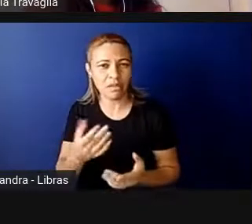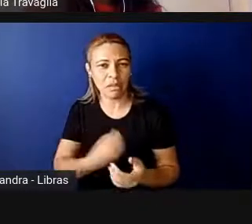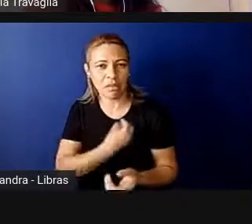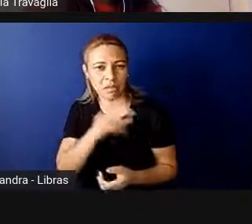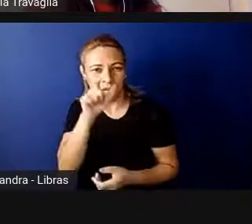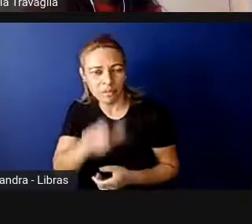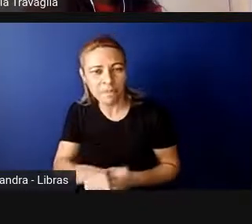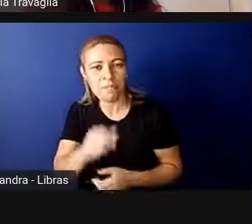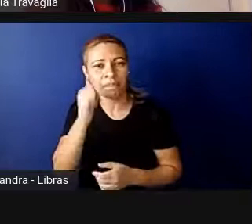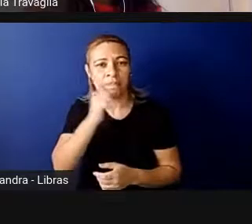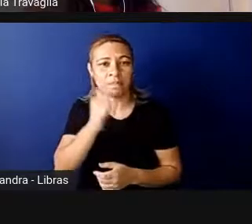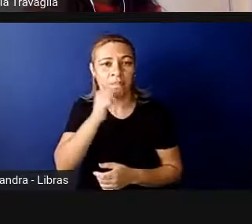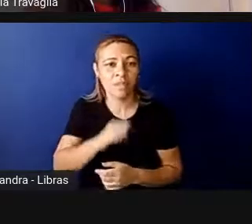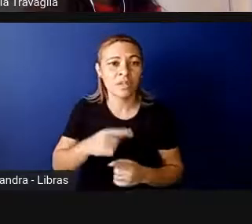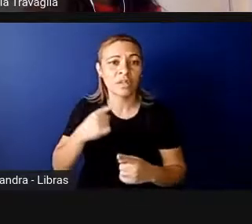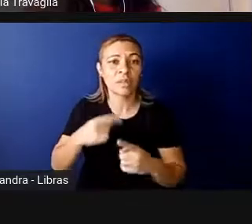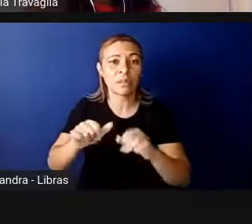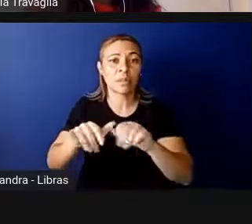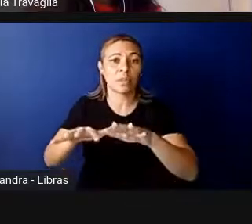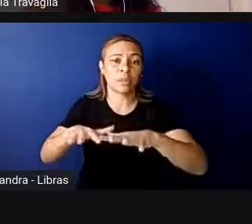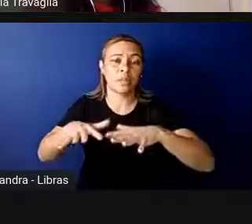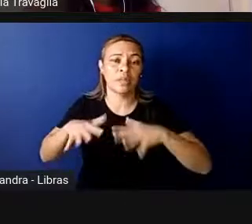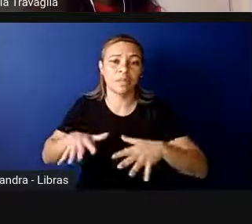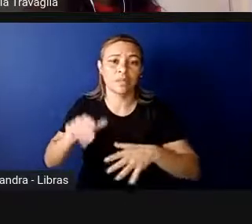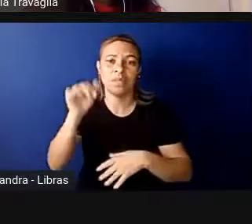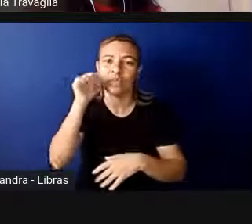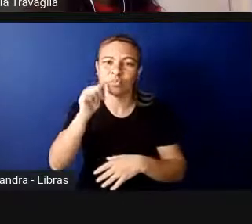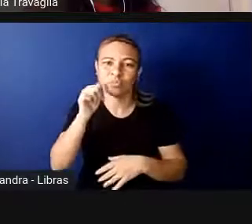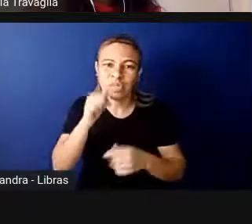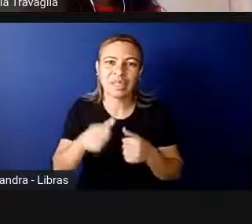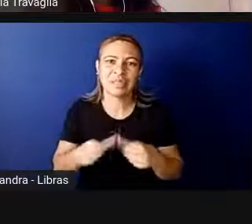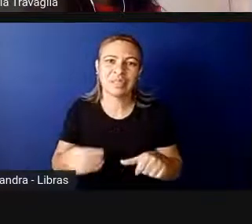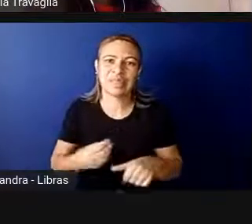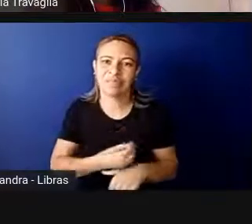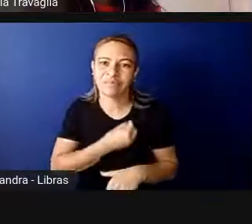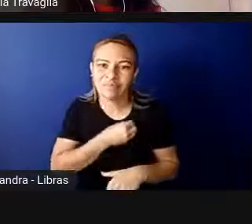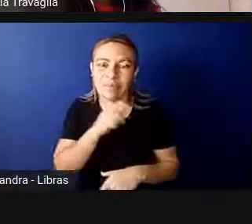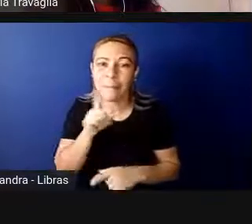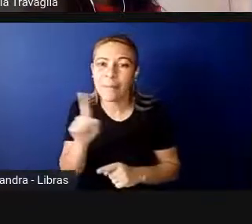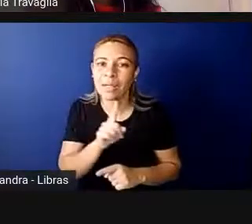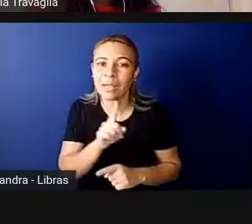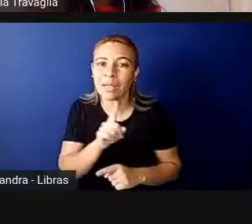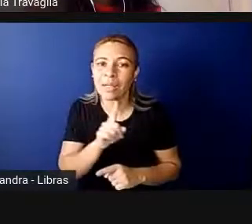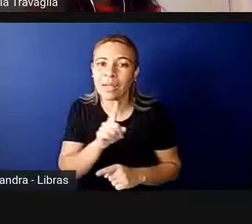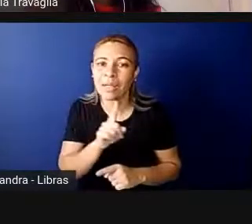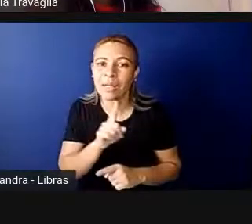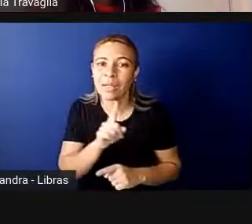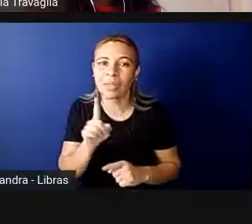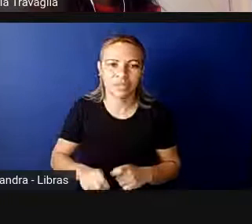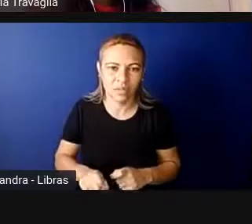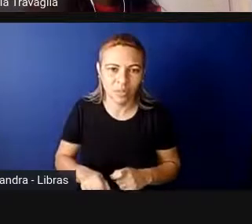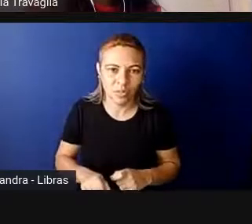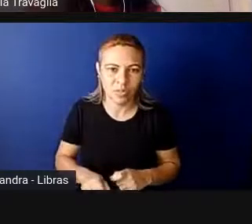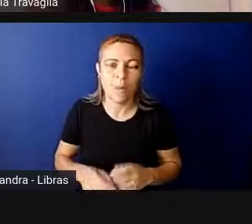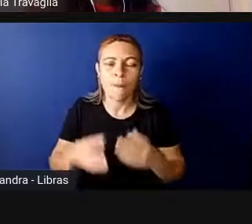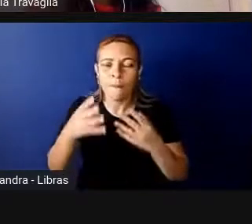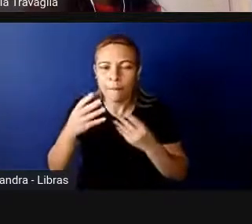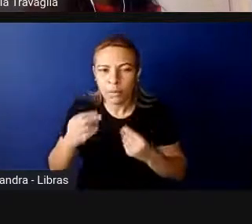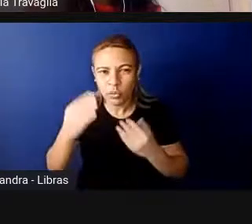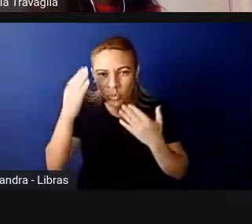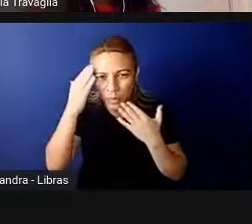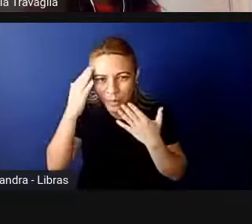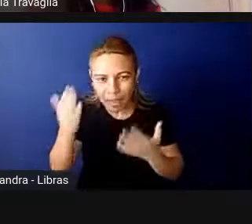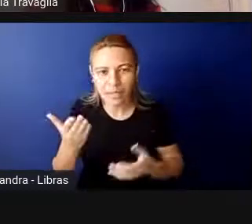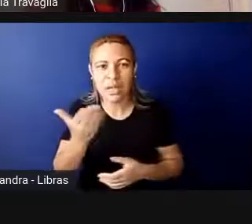parlamento, onde as mulheres estão, mas não necessariamente são. Muito obrigada às minhas colegas de debate,